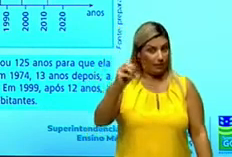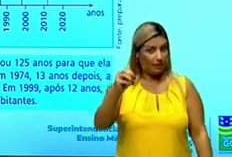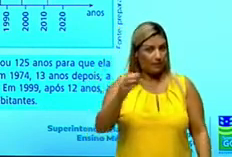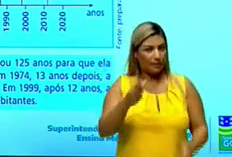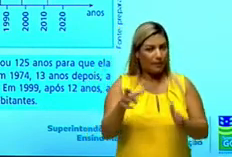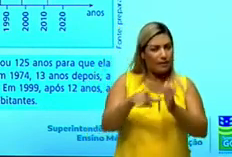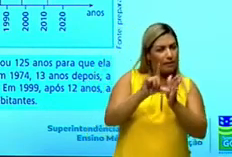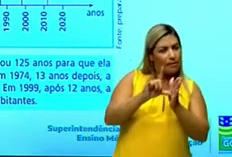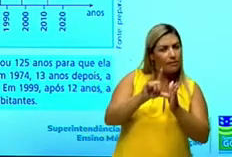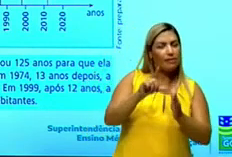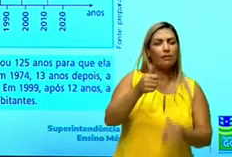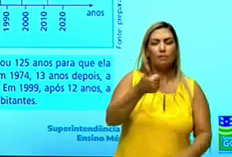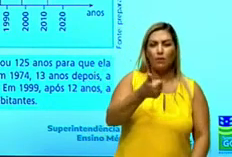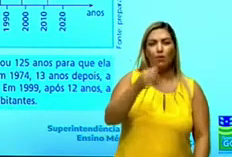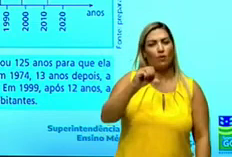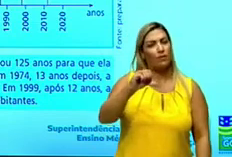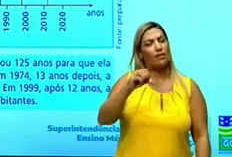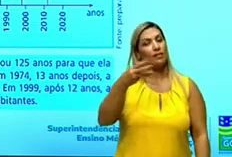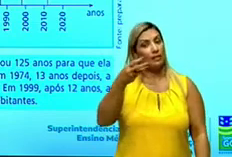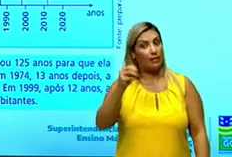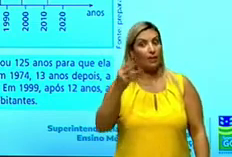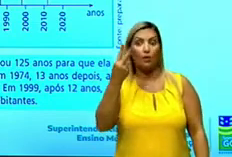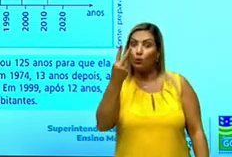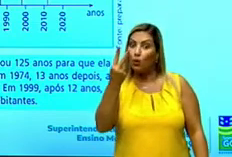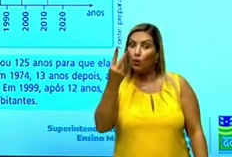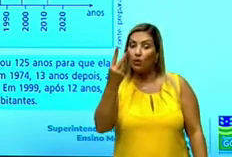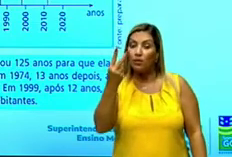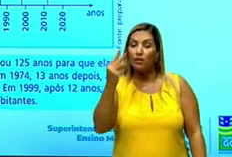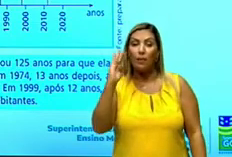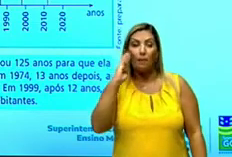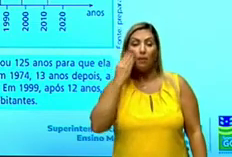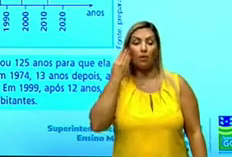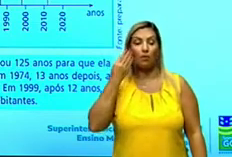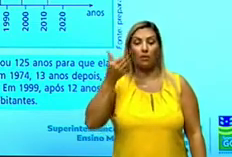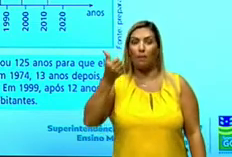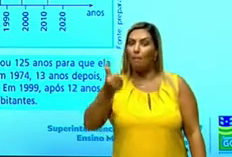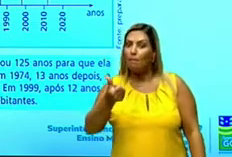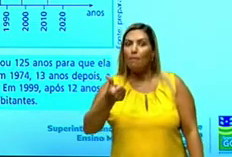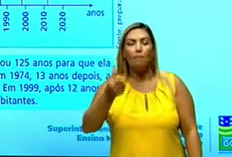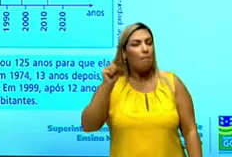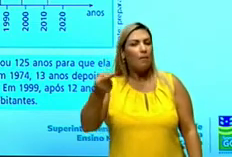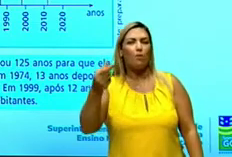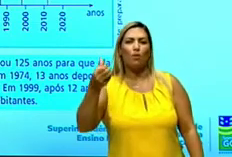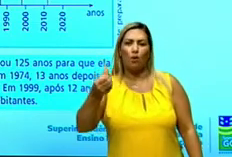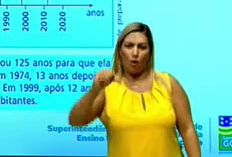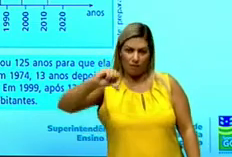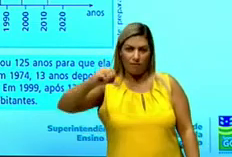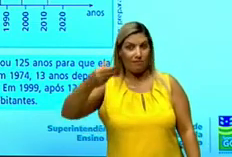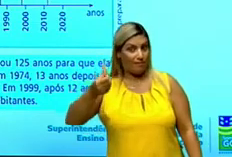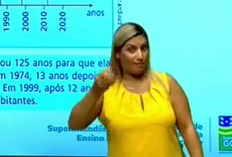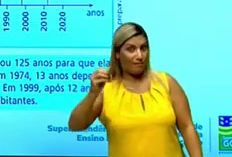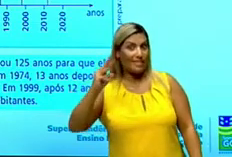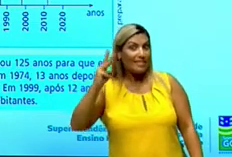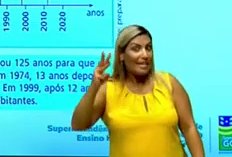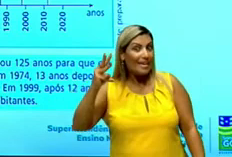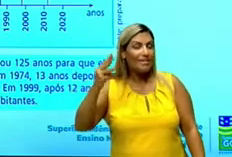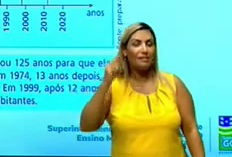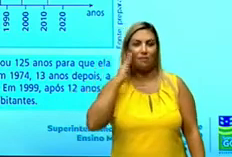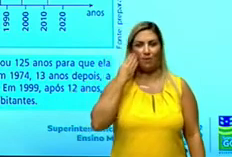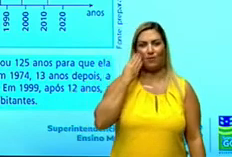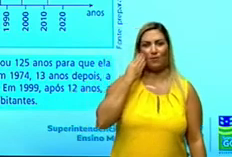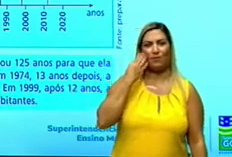um pouquinho antes de 1930, chega a 2 bilhões. Já em 1960, chega a 3 bilhões. Em 1980,